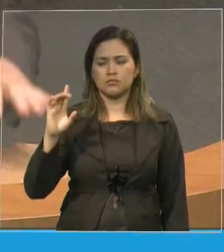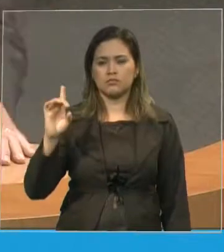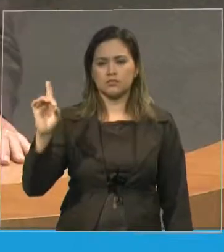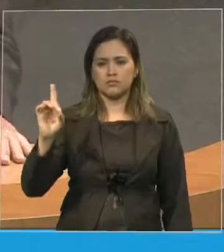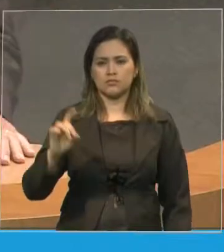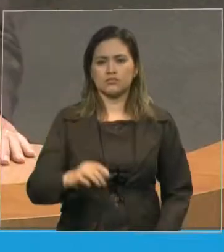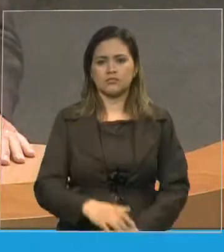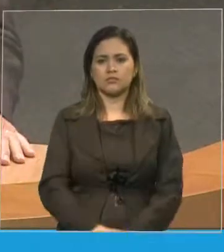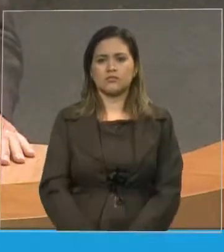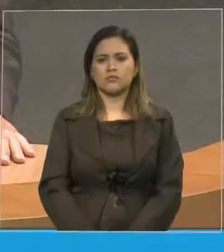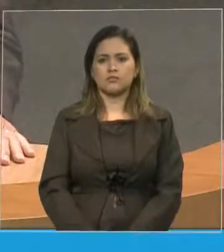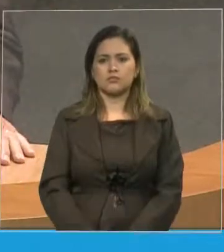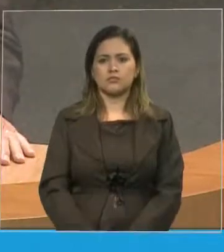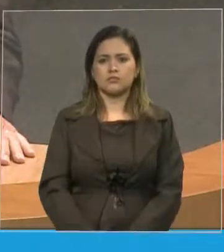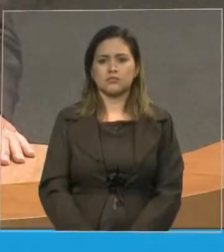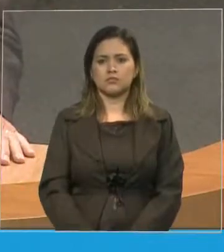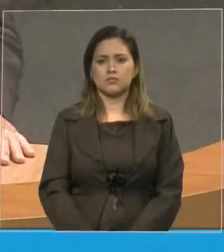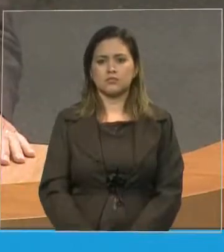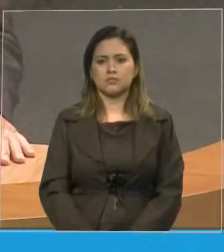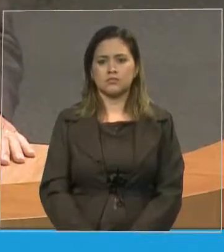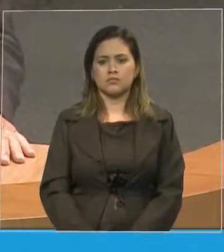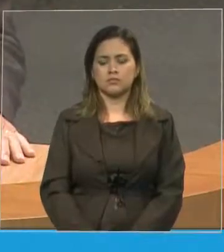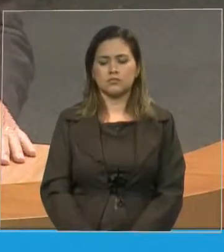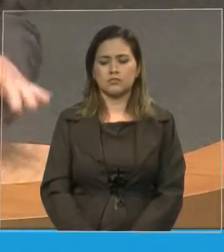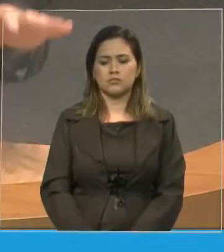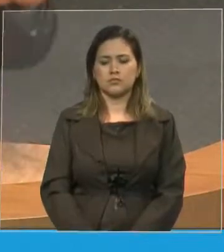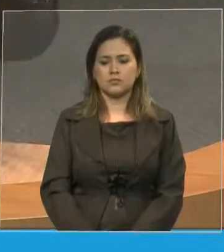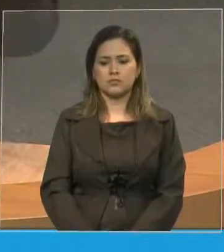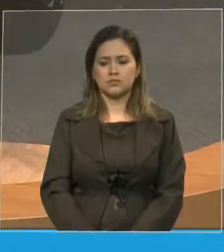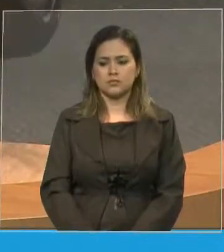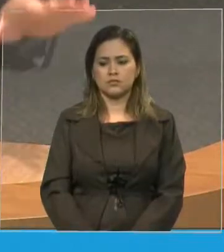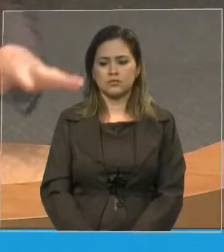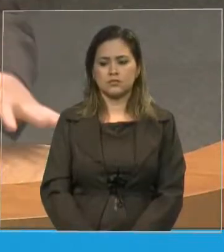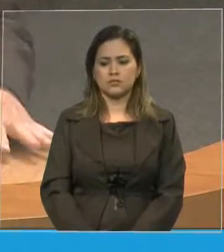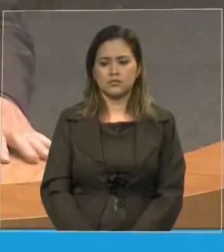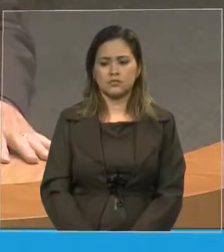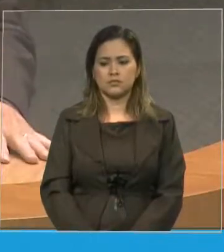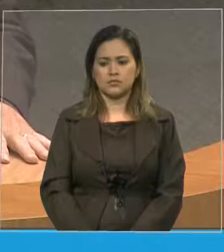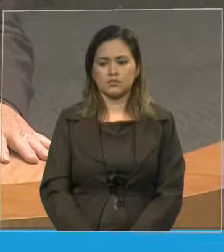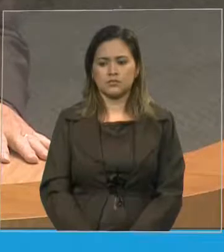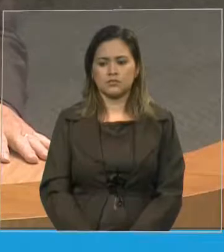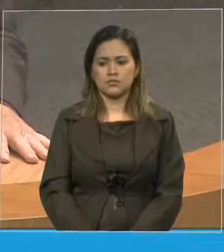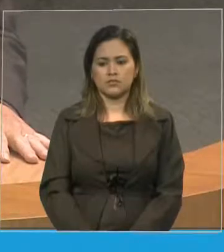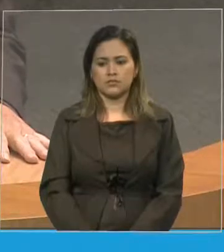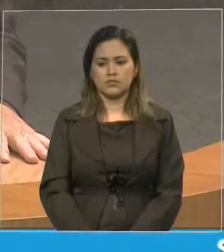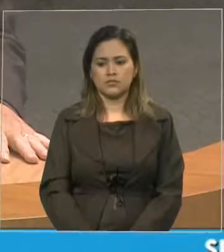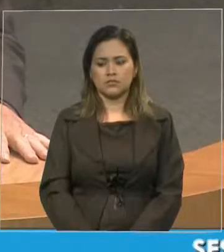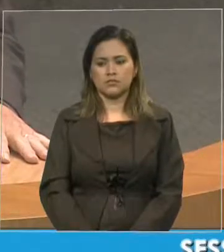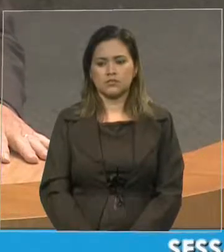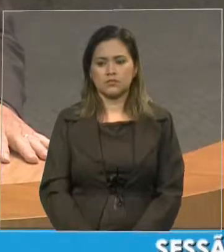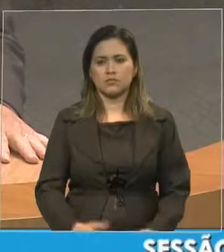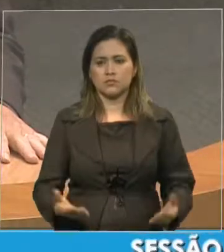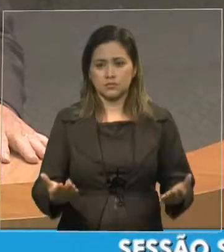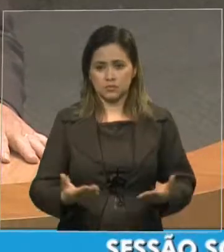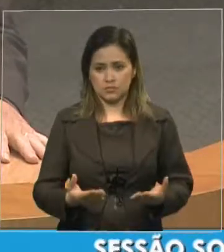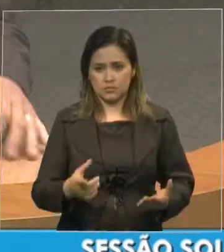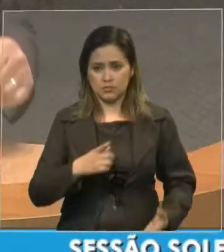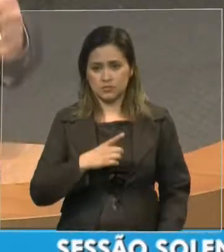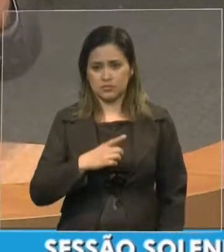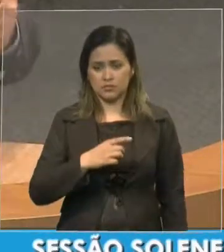anivela porque o pastor hoje com 350 mil membros